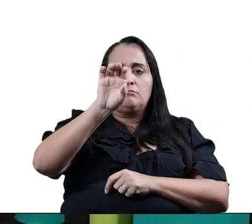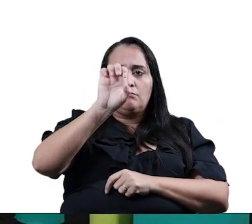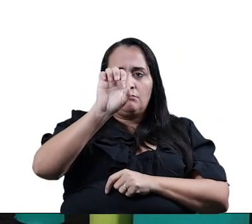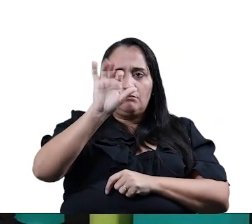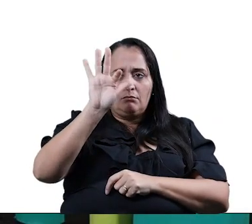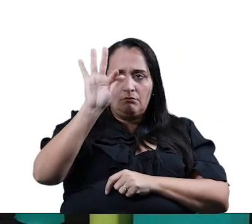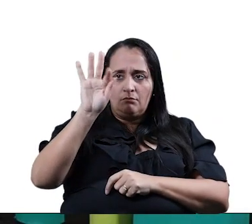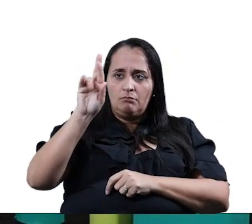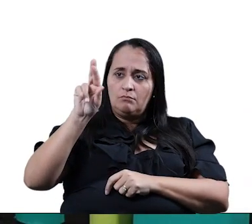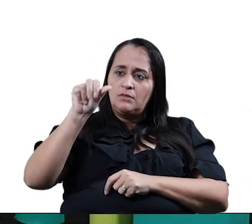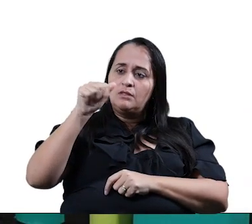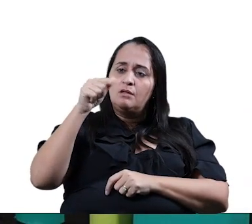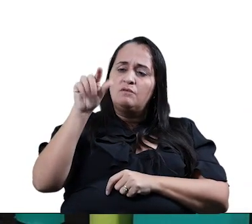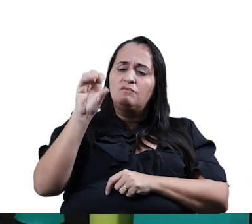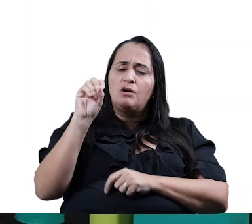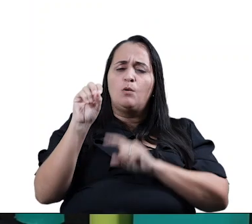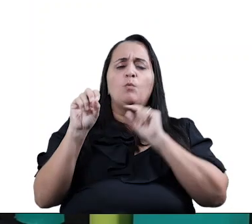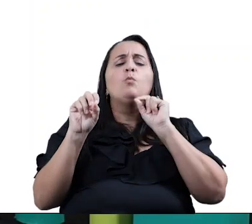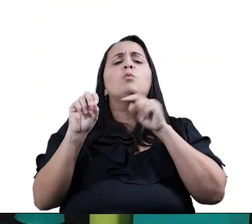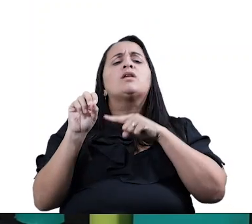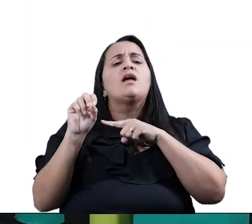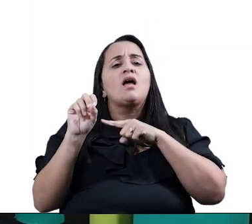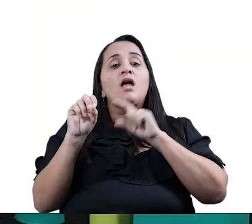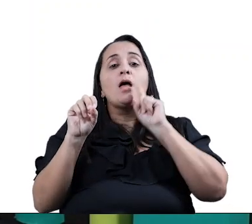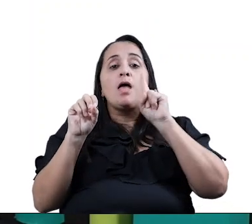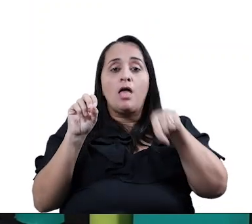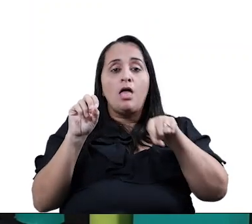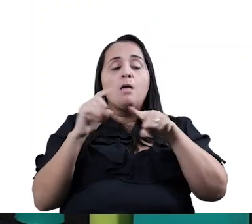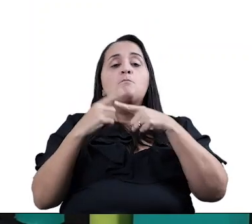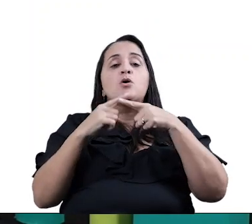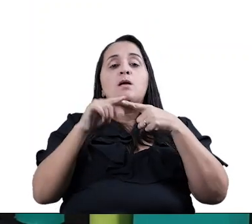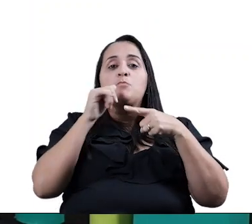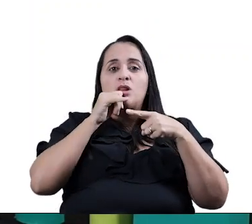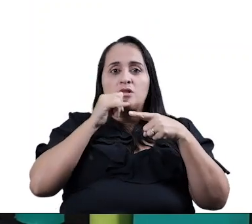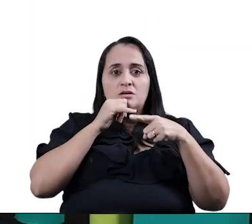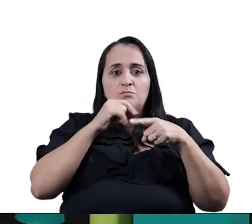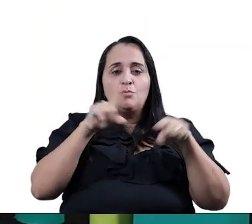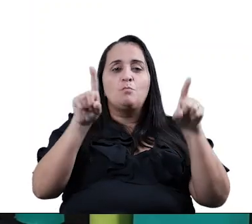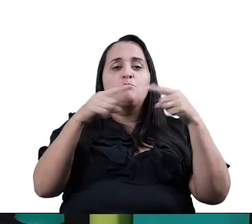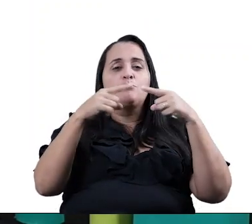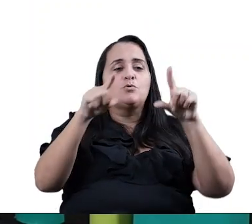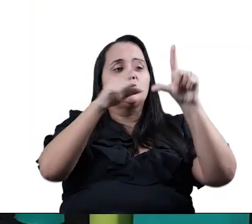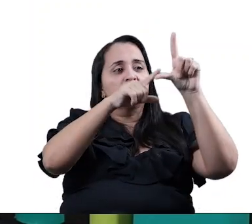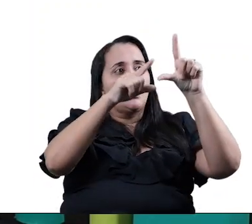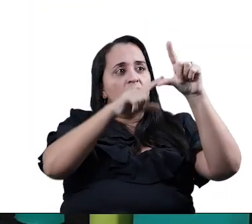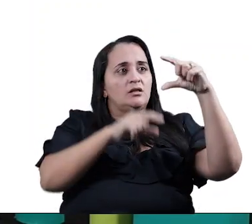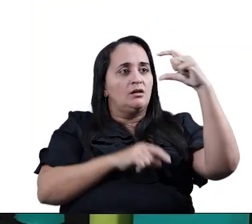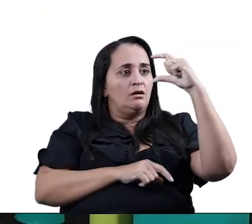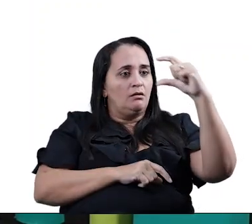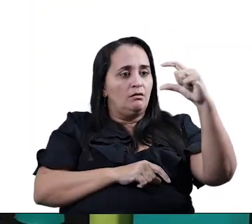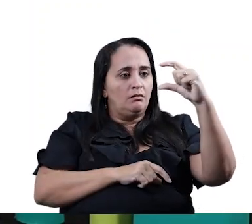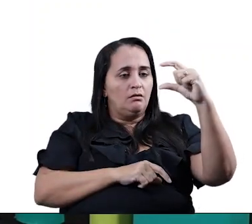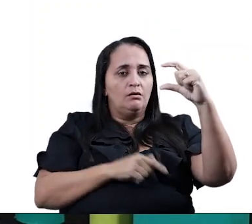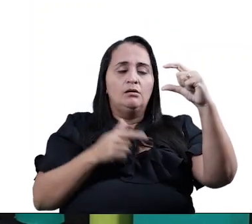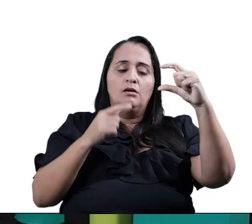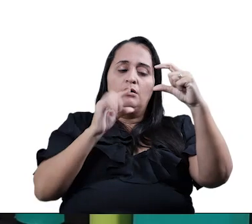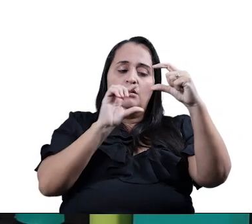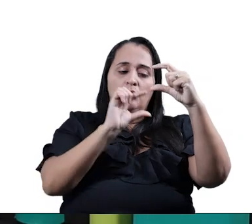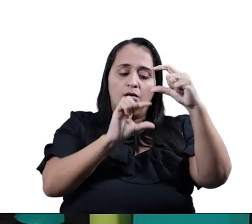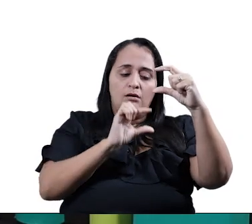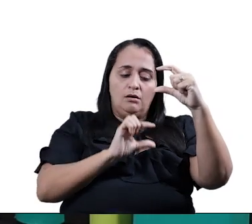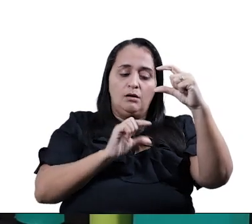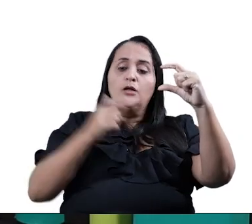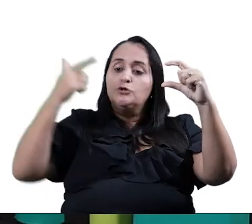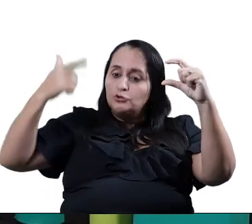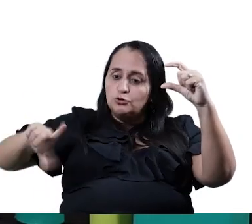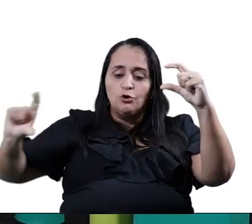música e repete o refrão. E o ritmo, igual a gente cantou, avião sem asa. Olha aí